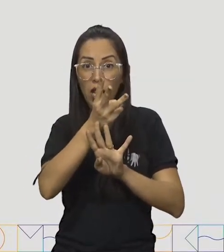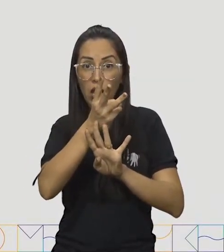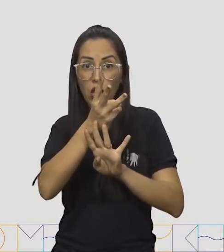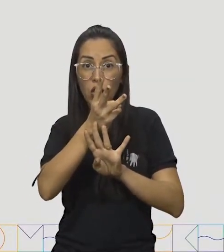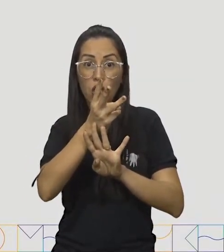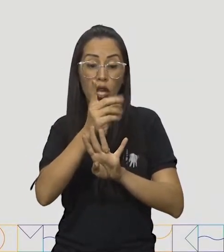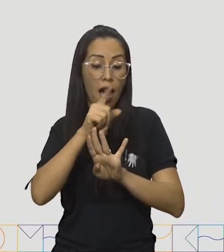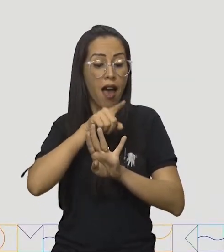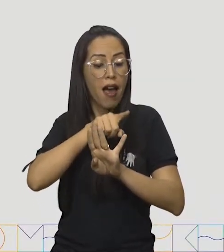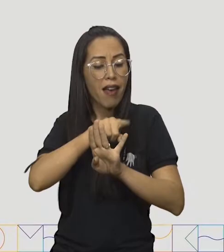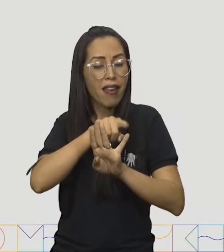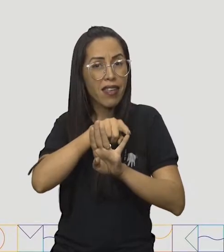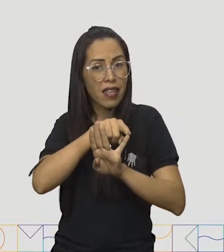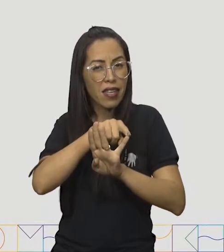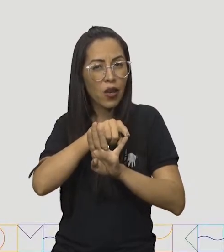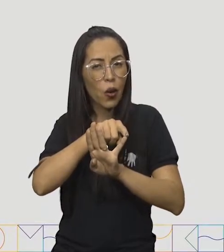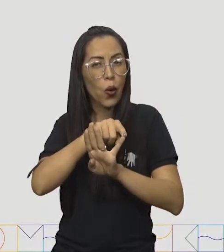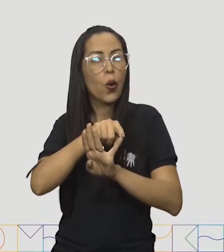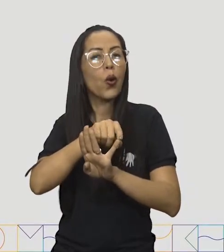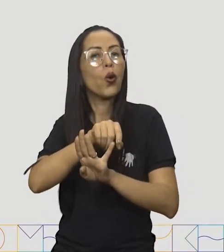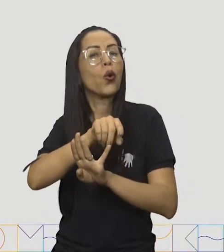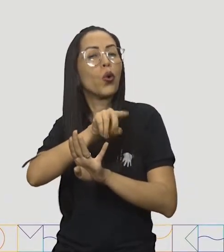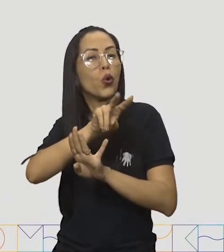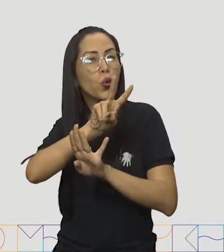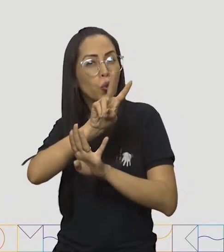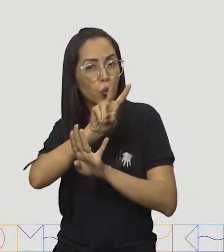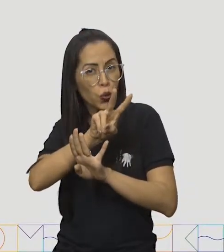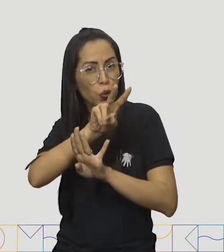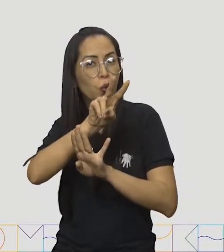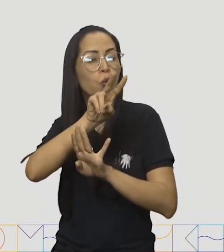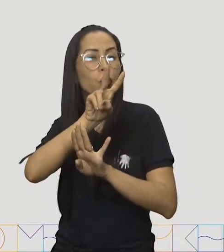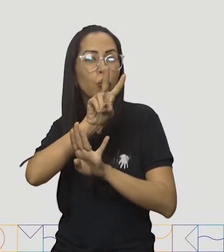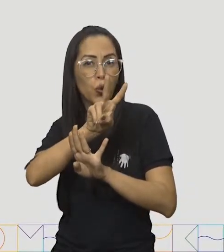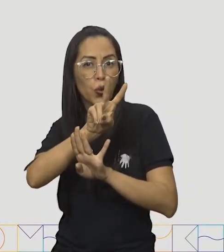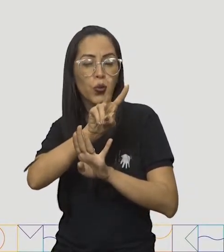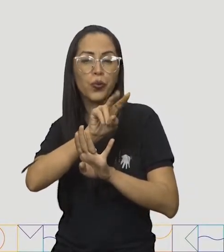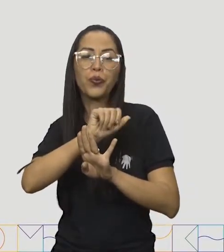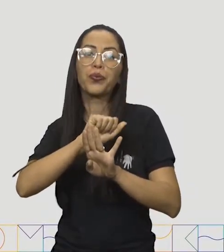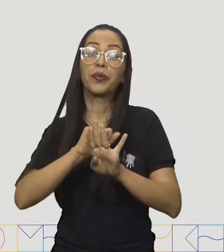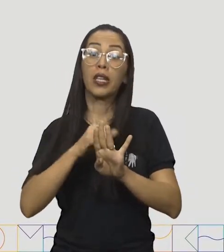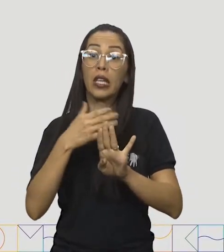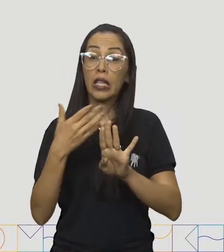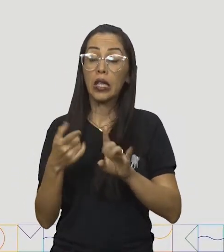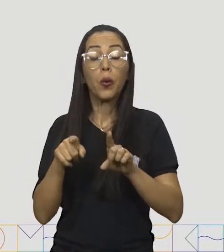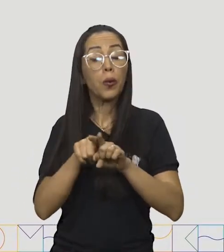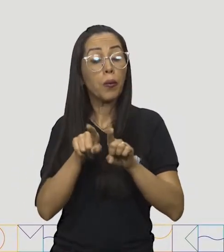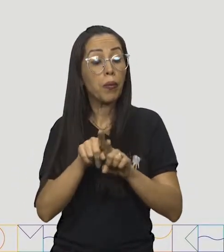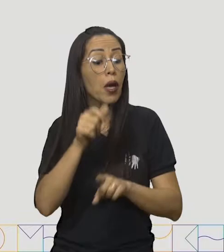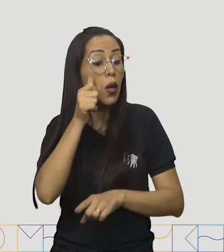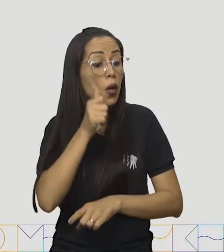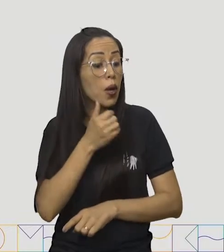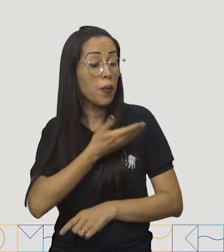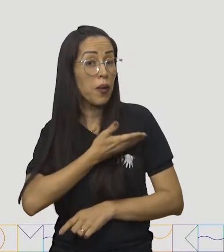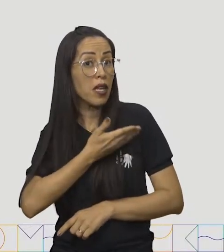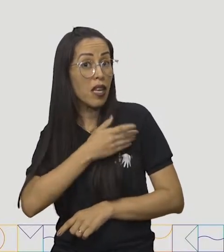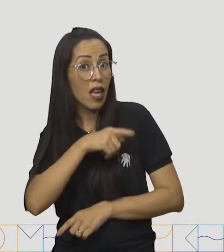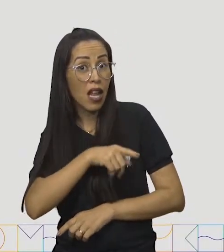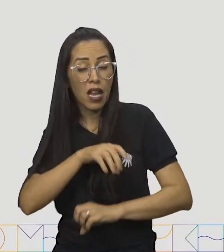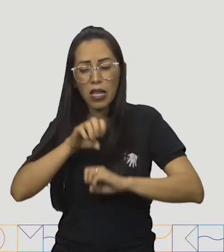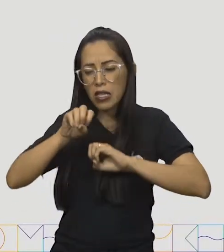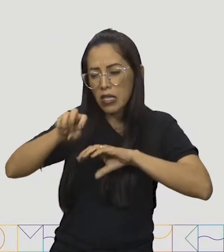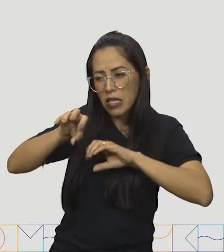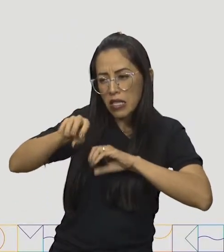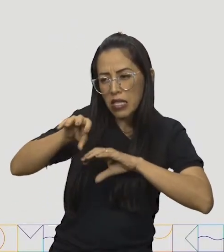No pino da unidade de milhar, ela colocou duas unidades de milhar. Maria também ensinou para os seus amigos